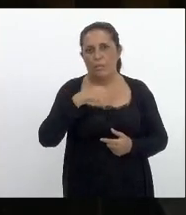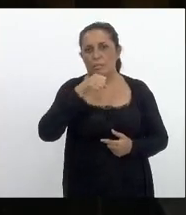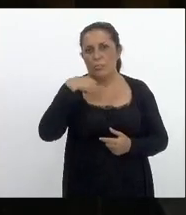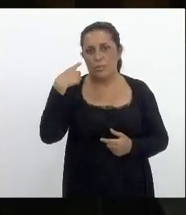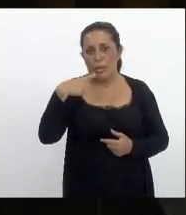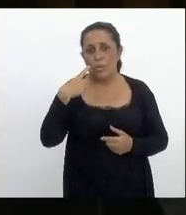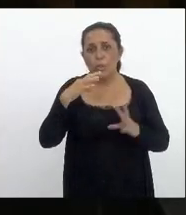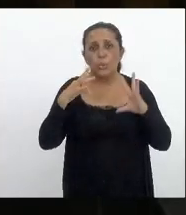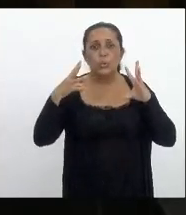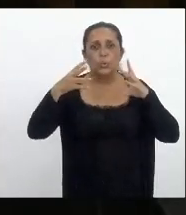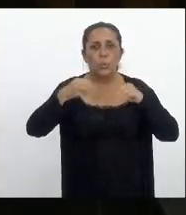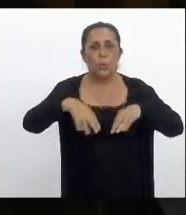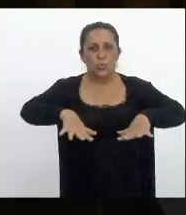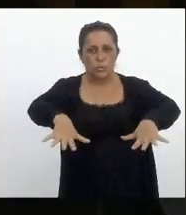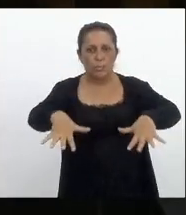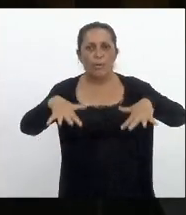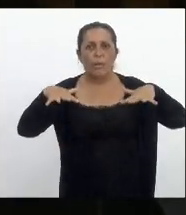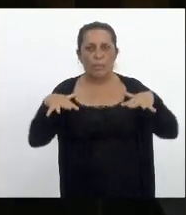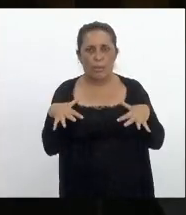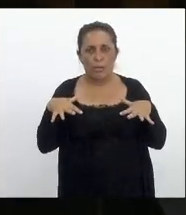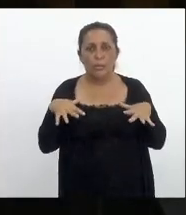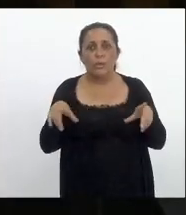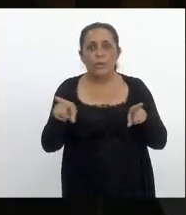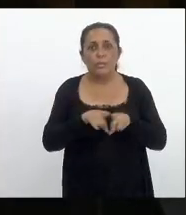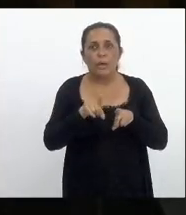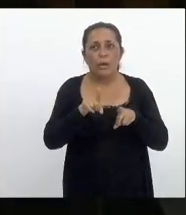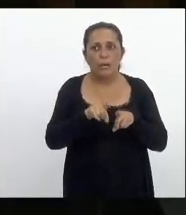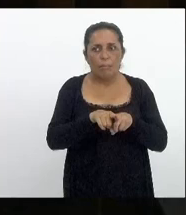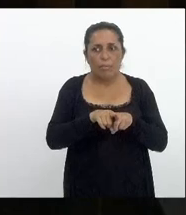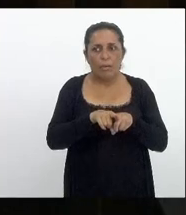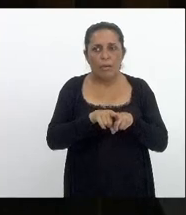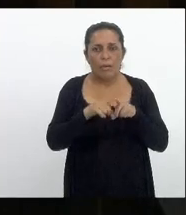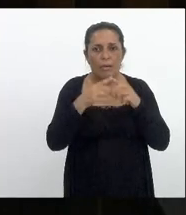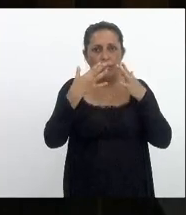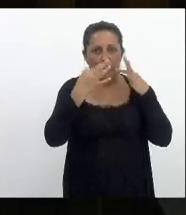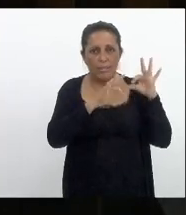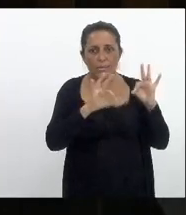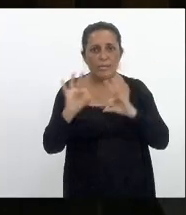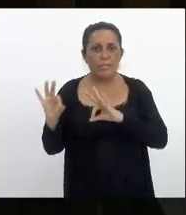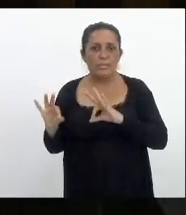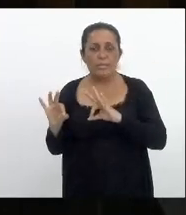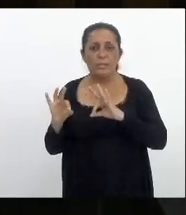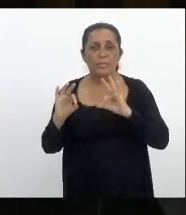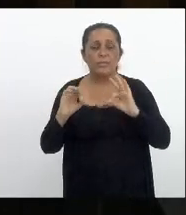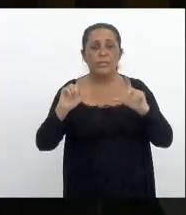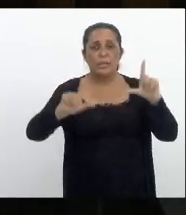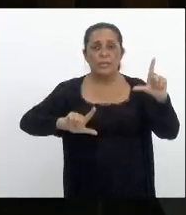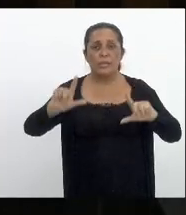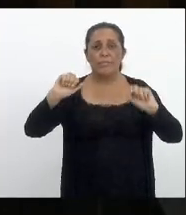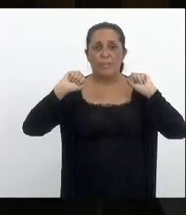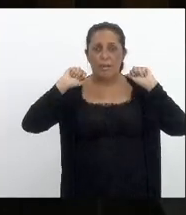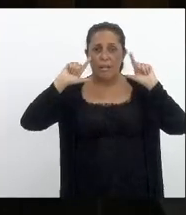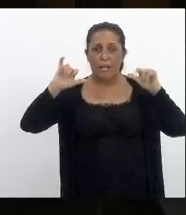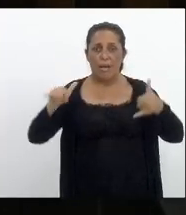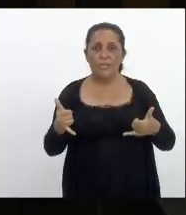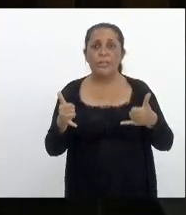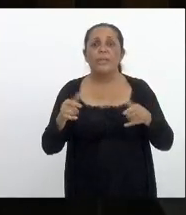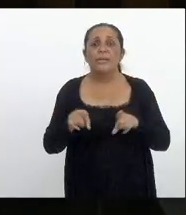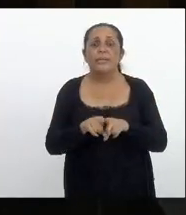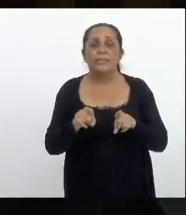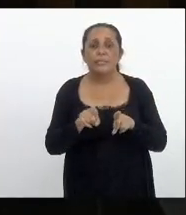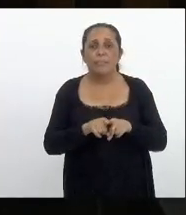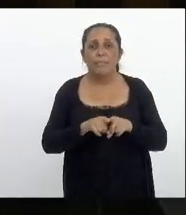todos que estão aqui no plenário aqueles que também nos assistem através da TV Alerje e nas nossas redes sociais